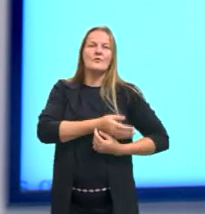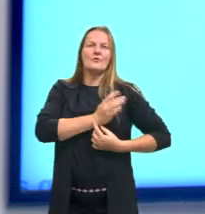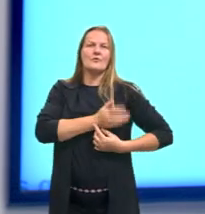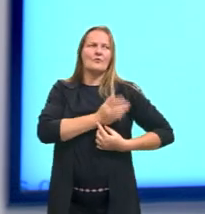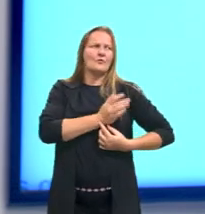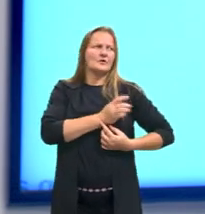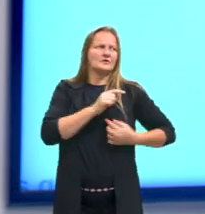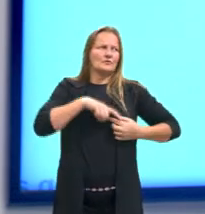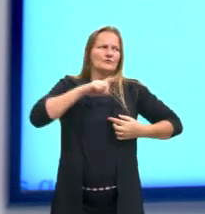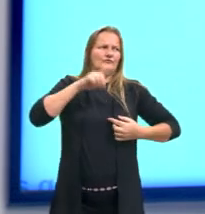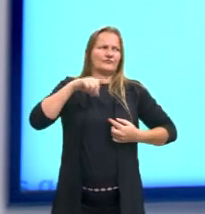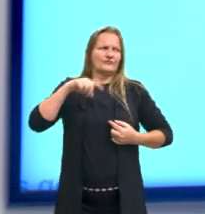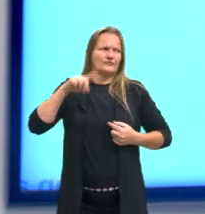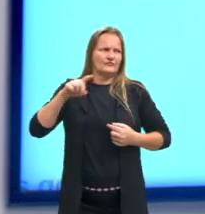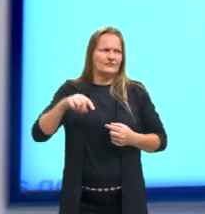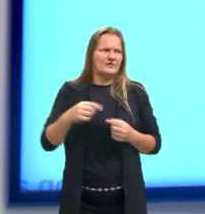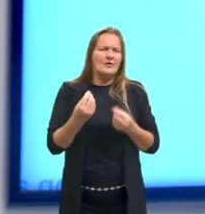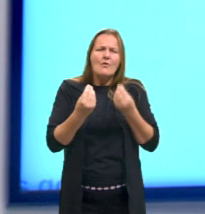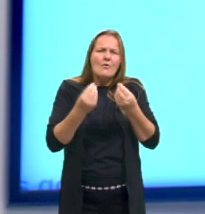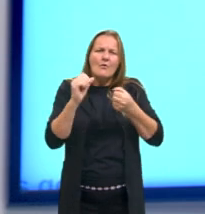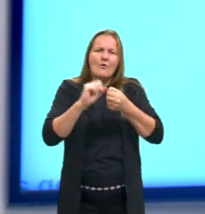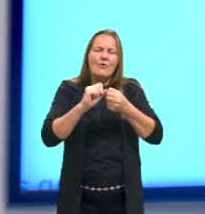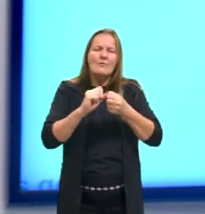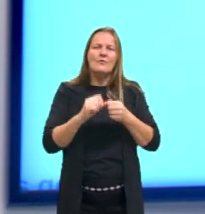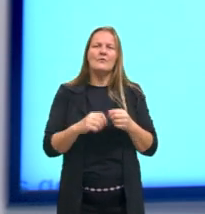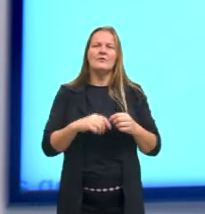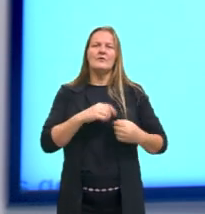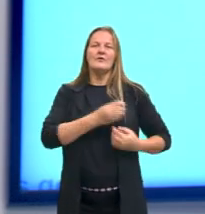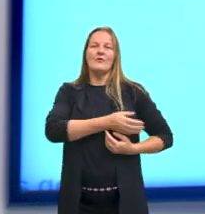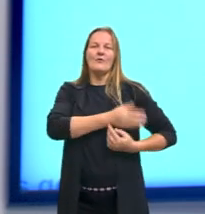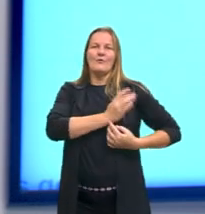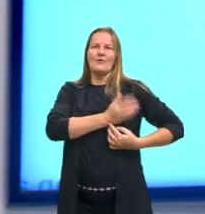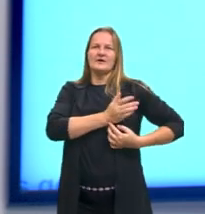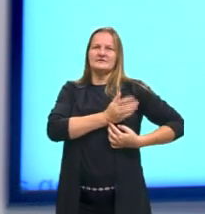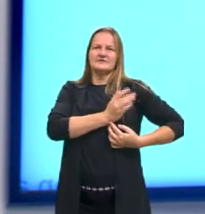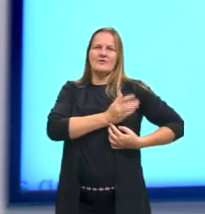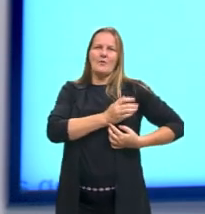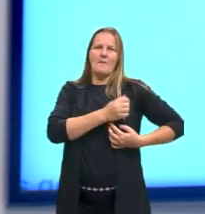apresentado, qual foi o número de batimentos cardíacos